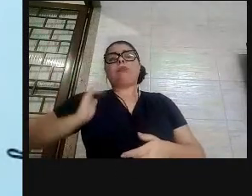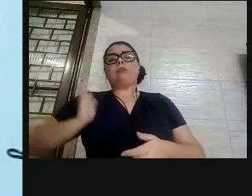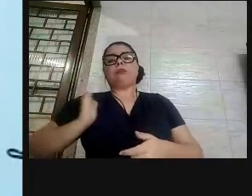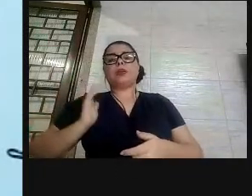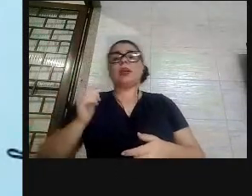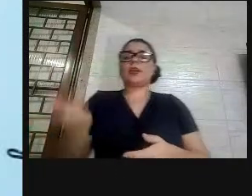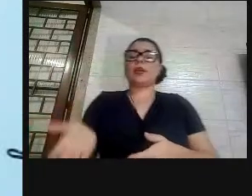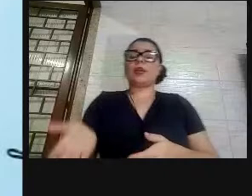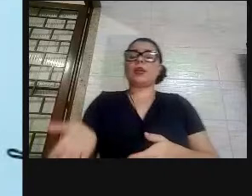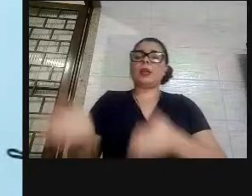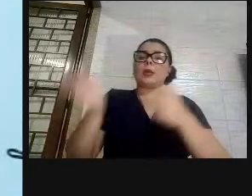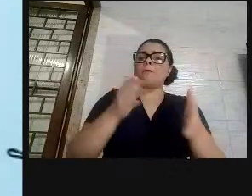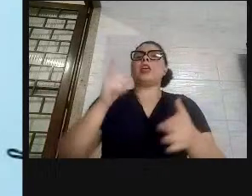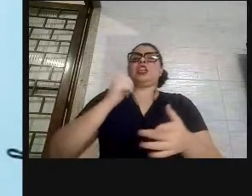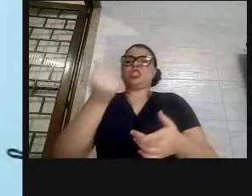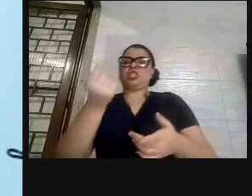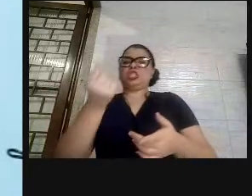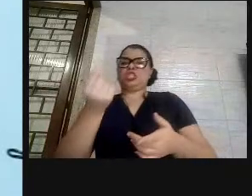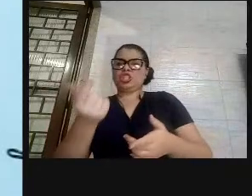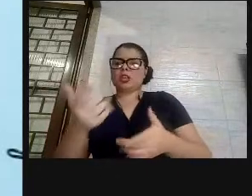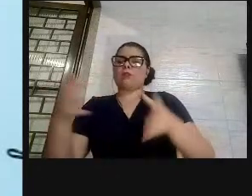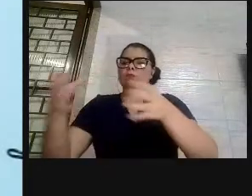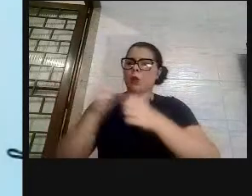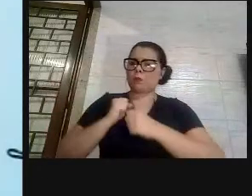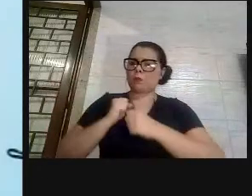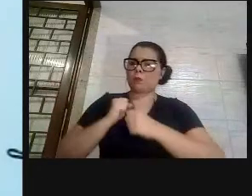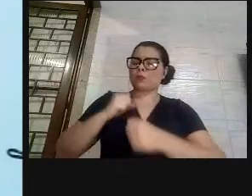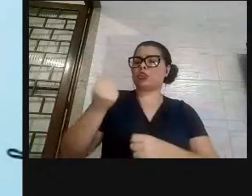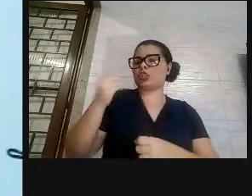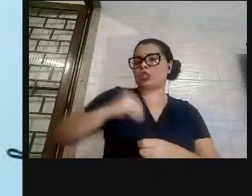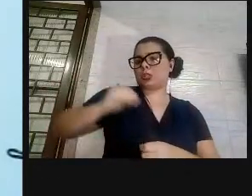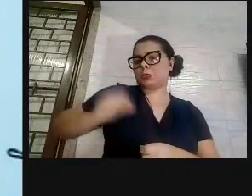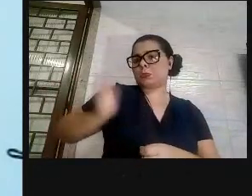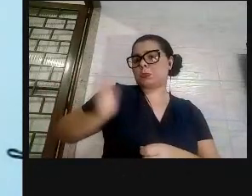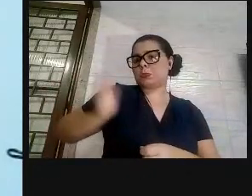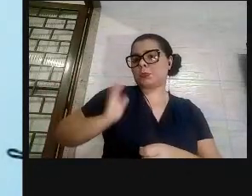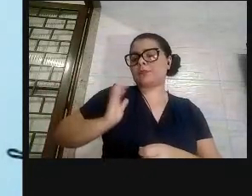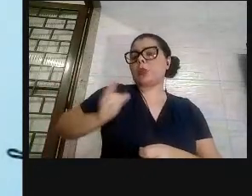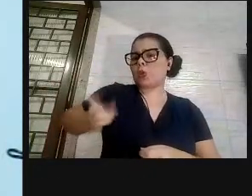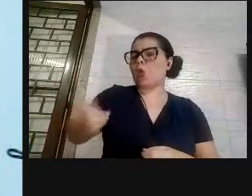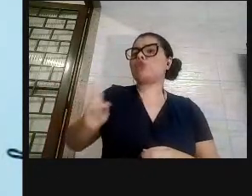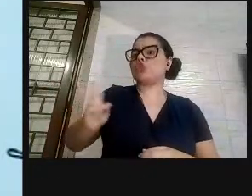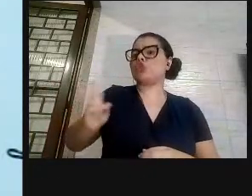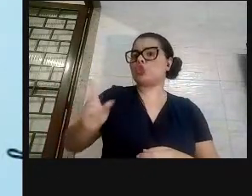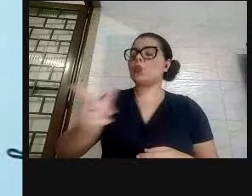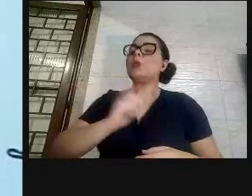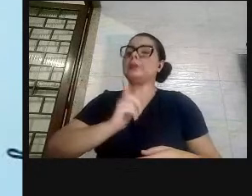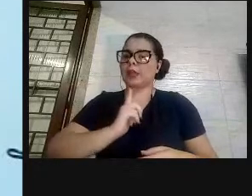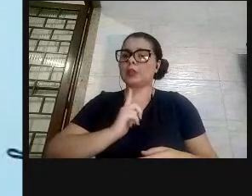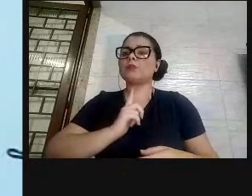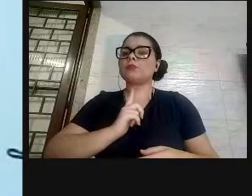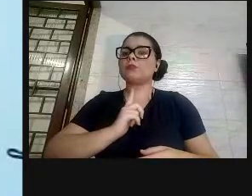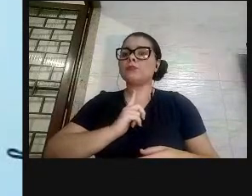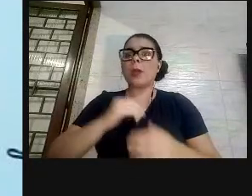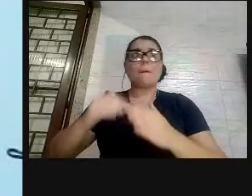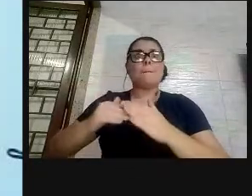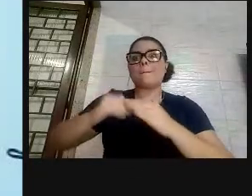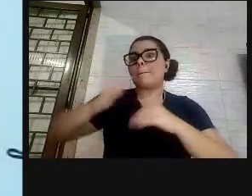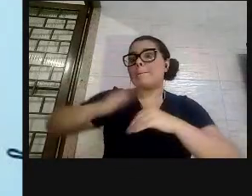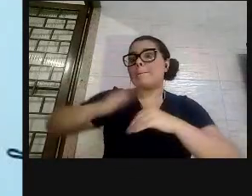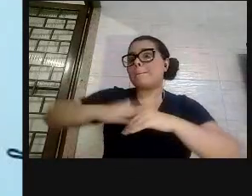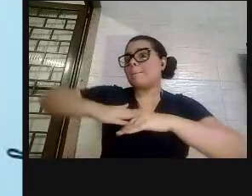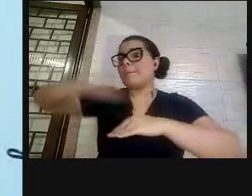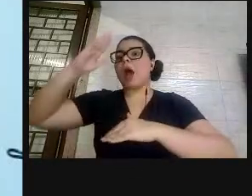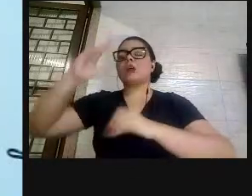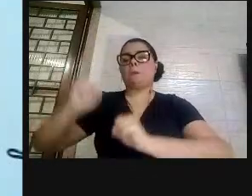concentrava a renda, acumulava capital, detinha dinheiro, continua tendo mais dinheiro, mais capital e mais poder,